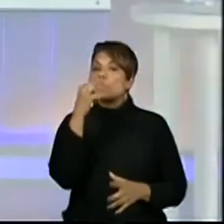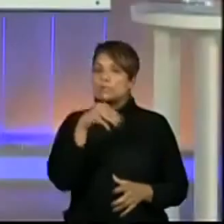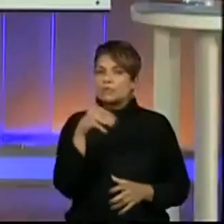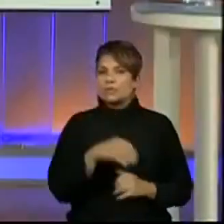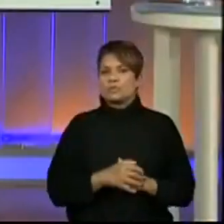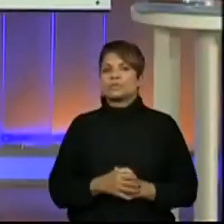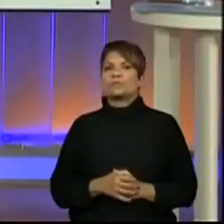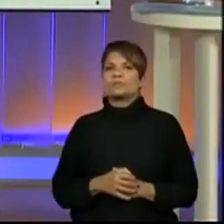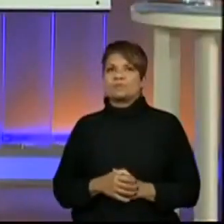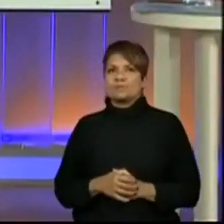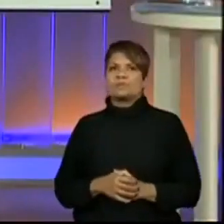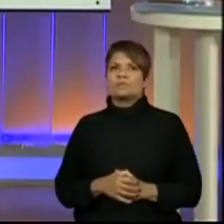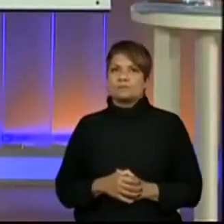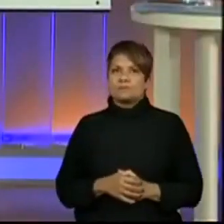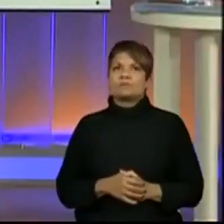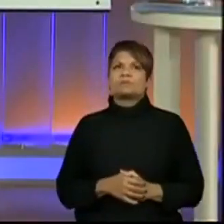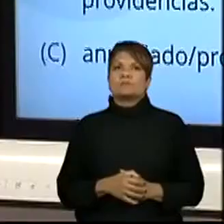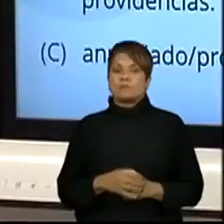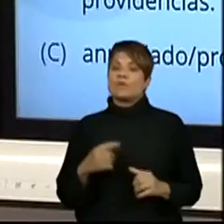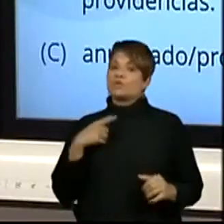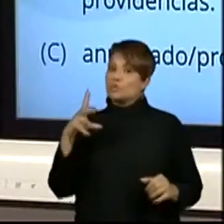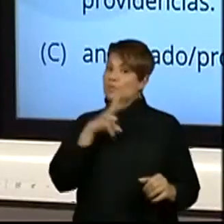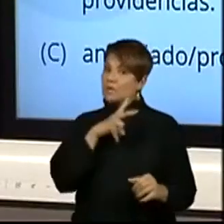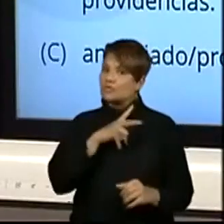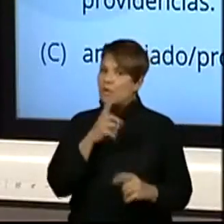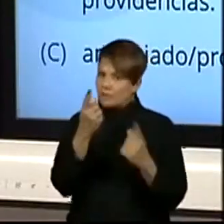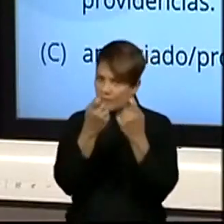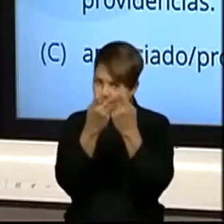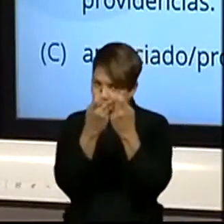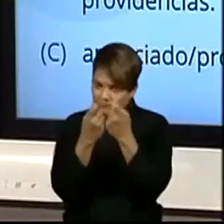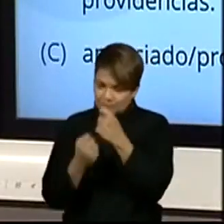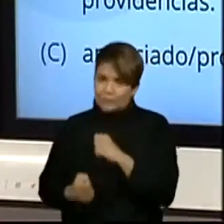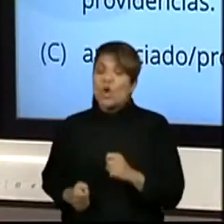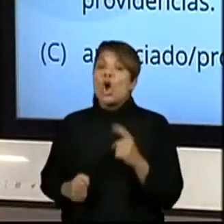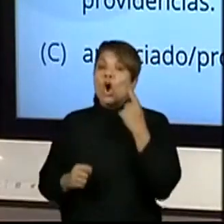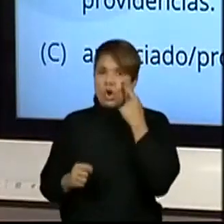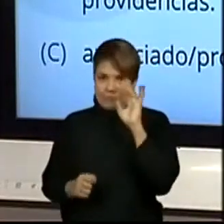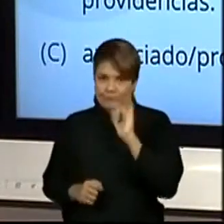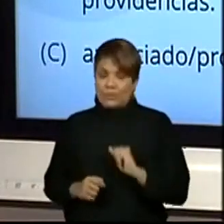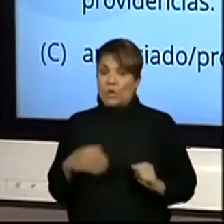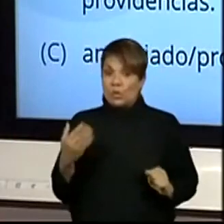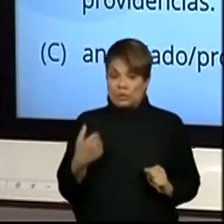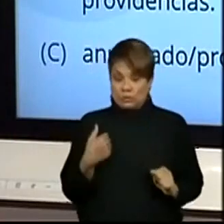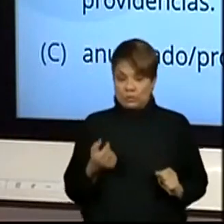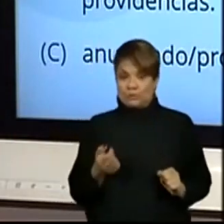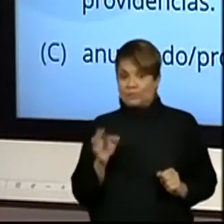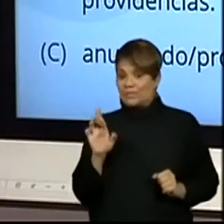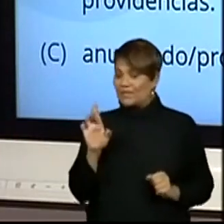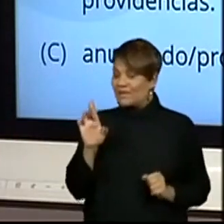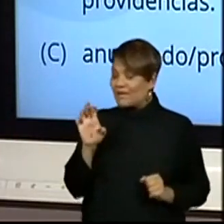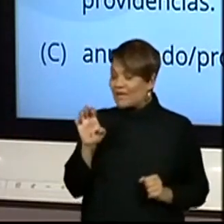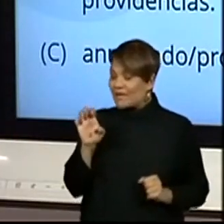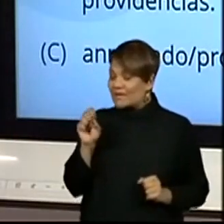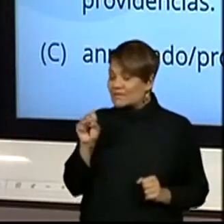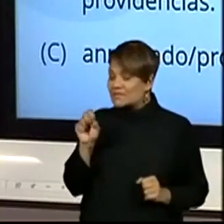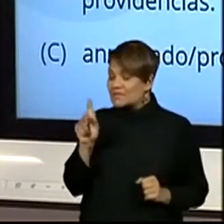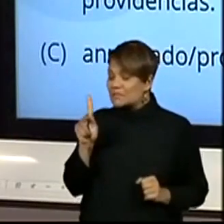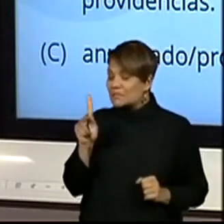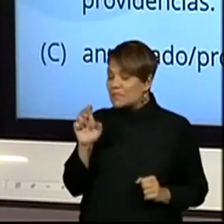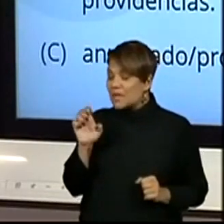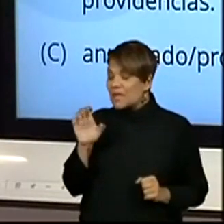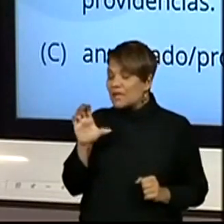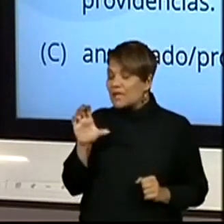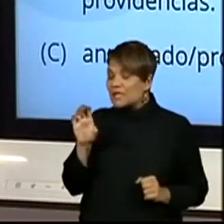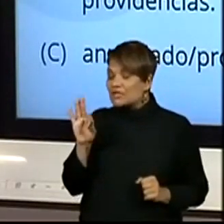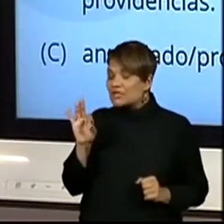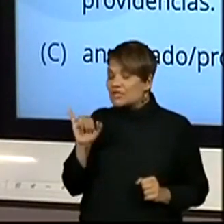Sem a tela, não vou falar no particular com vocês. Olha só, quando eu uso a palavra respectivamente, é sinal